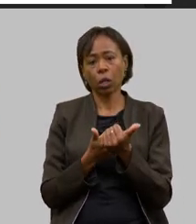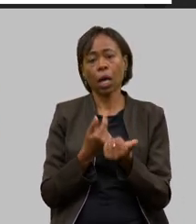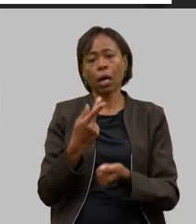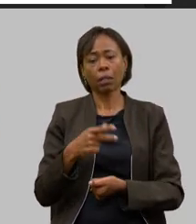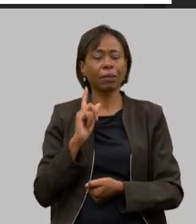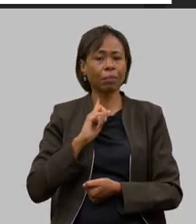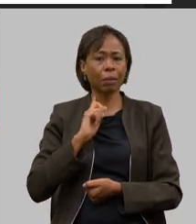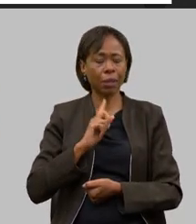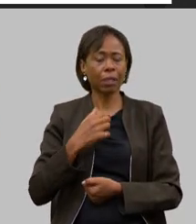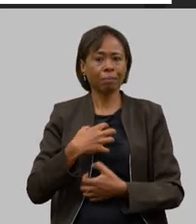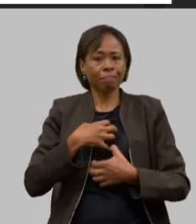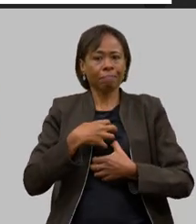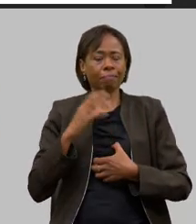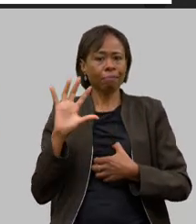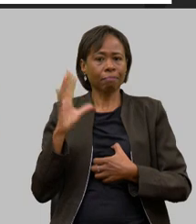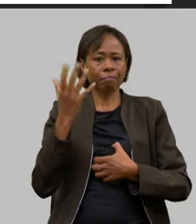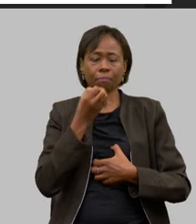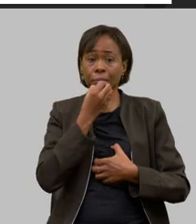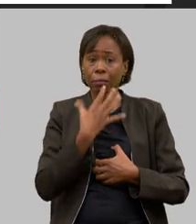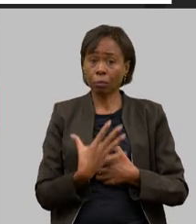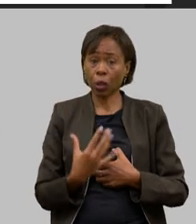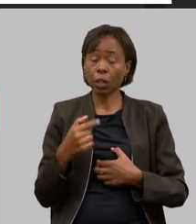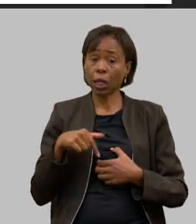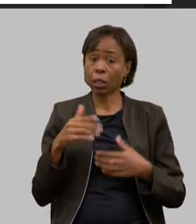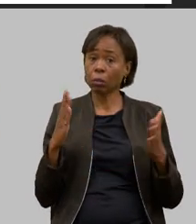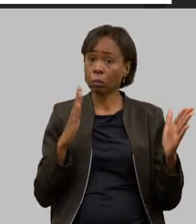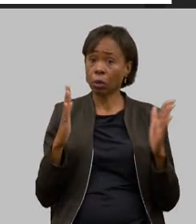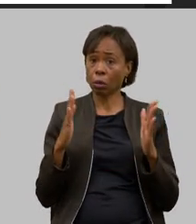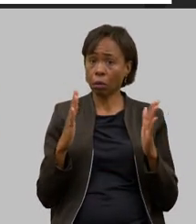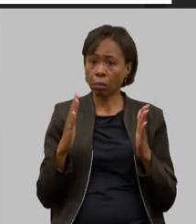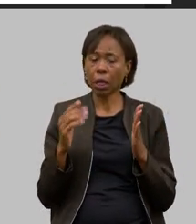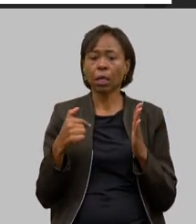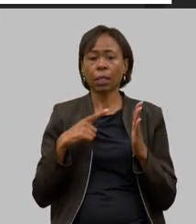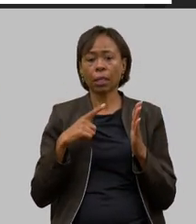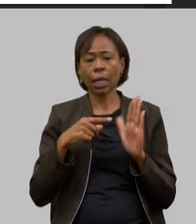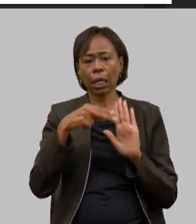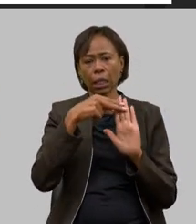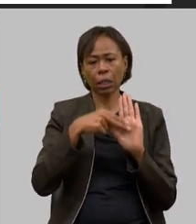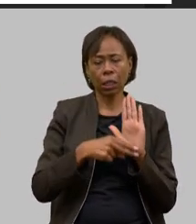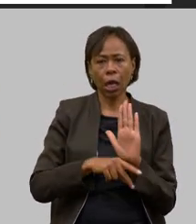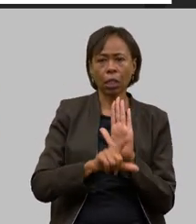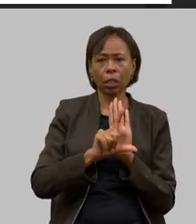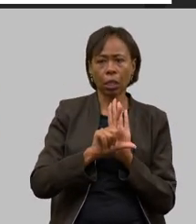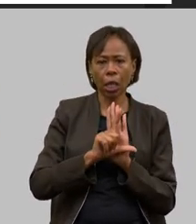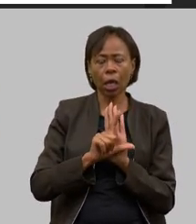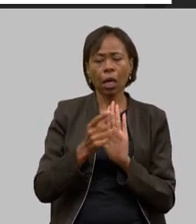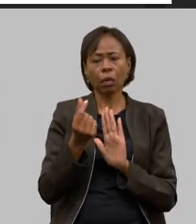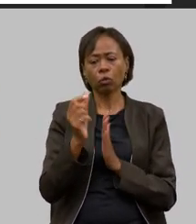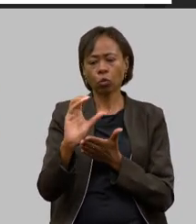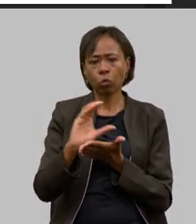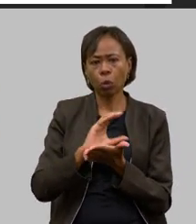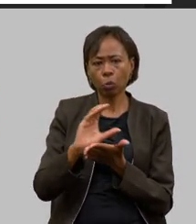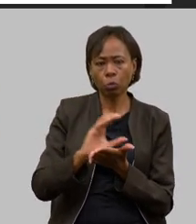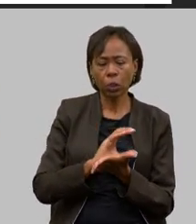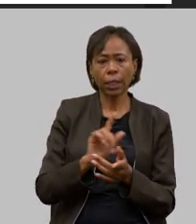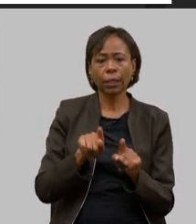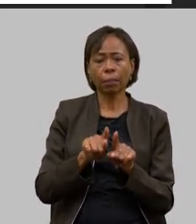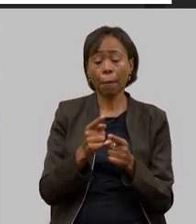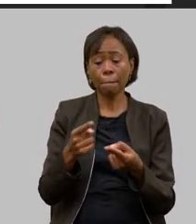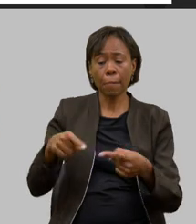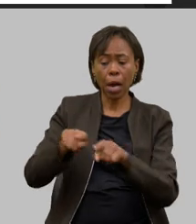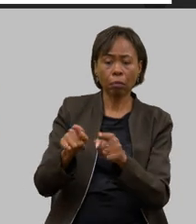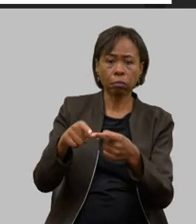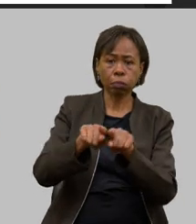bom nesse momento para revisão de legislações de normatismo de buscarmos investimentos de buscarmos parcerias